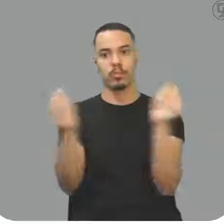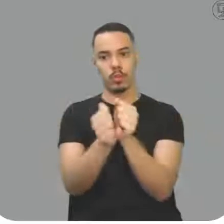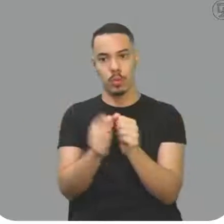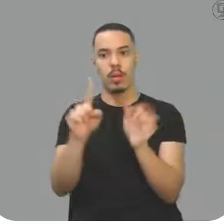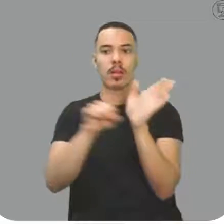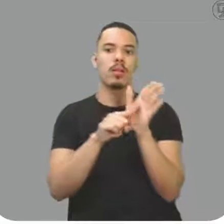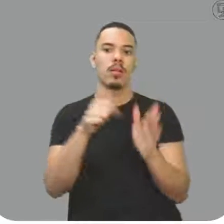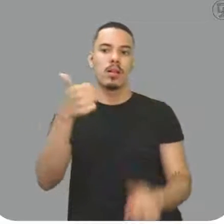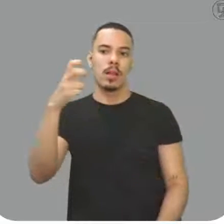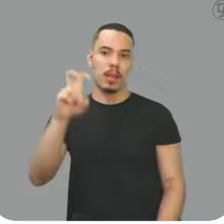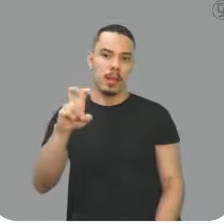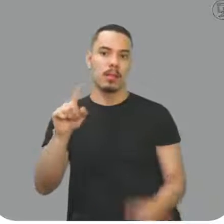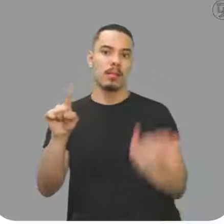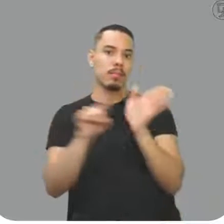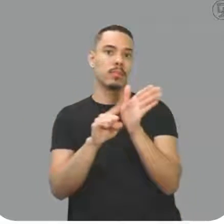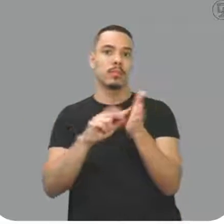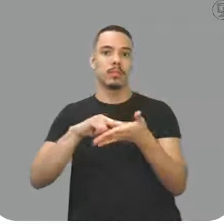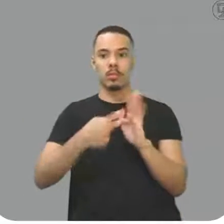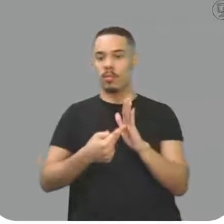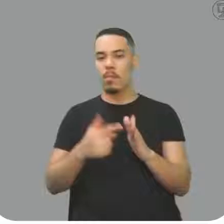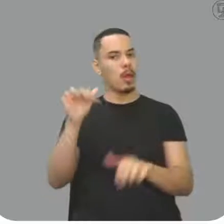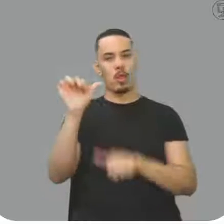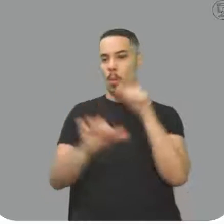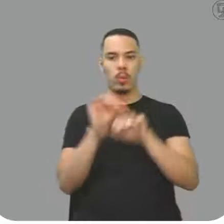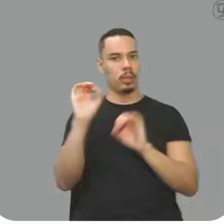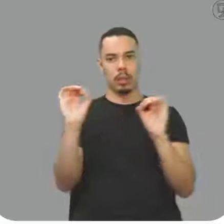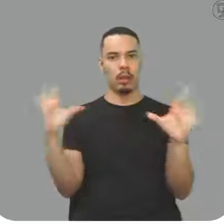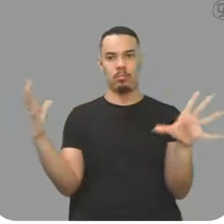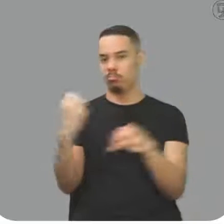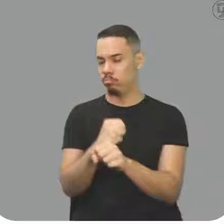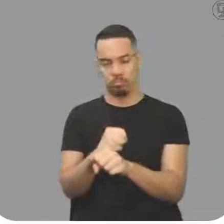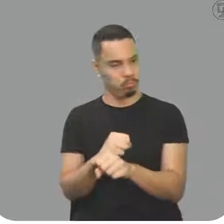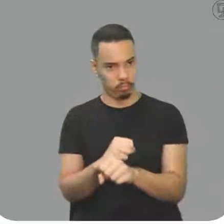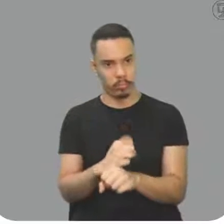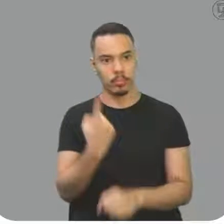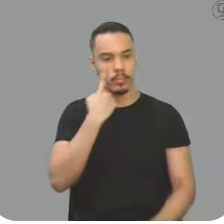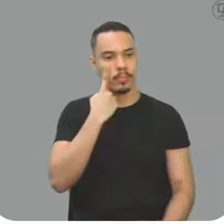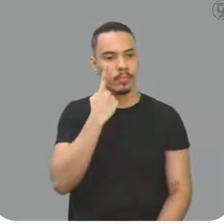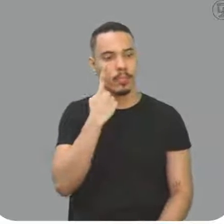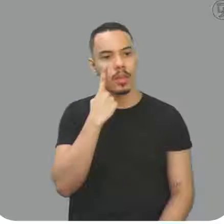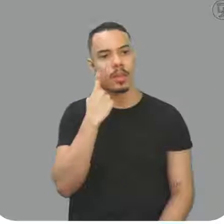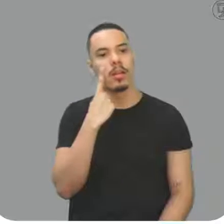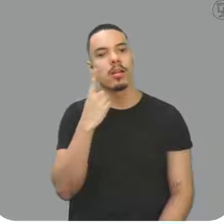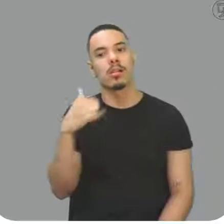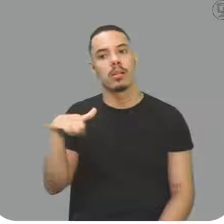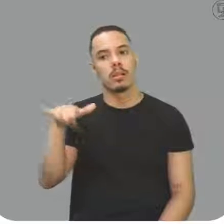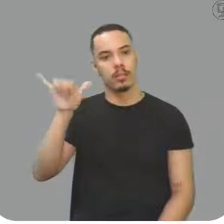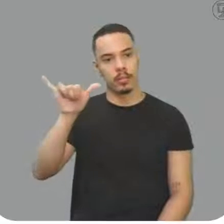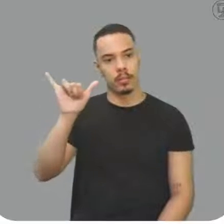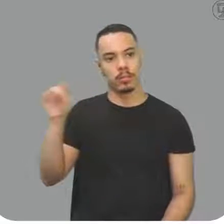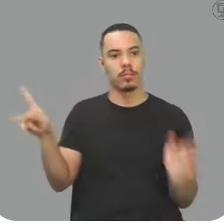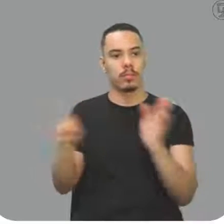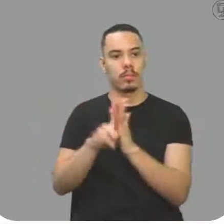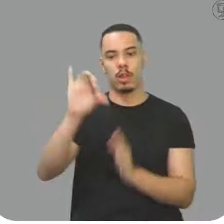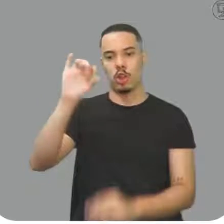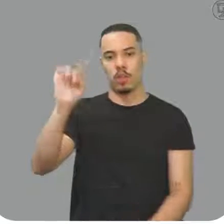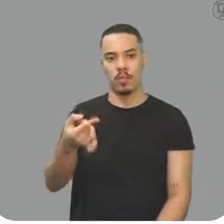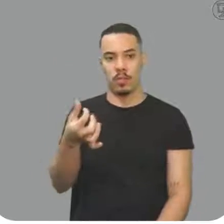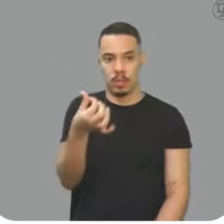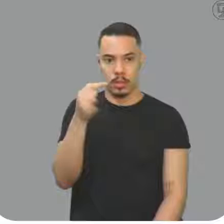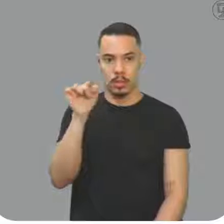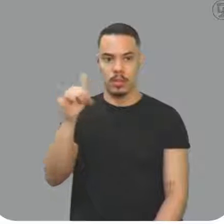graus Celsius. Esse menos só quer dizer que diminuiu, não altere em nada no cálculo. O coeficiente de dilatação da gasolina é 9